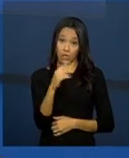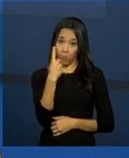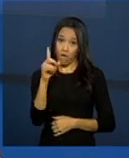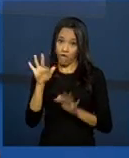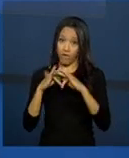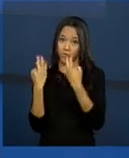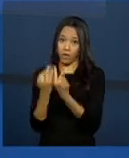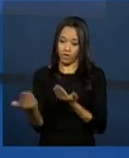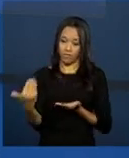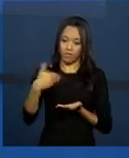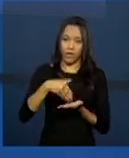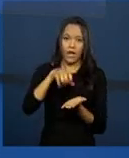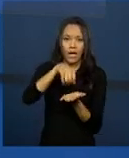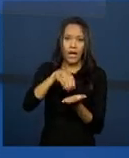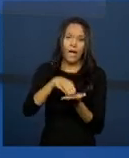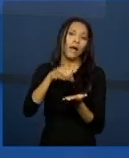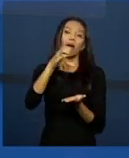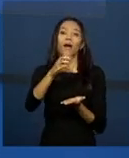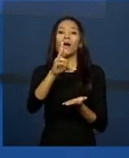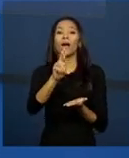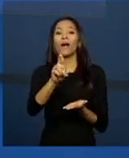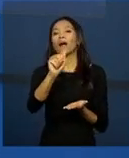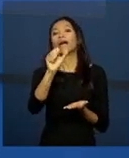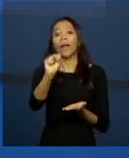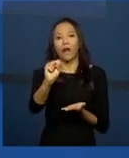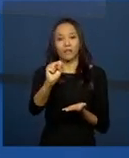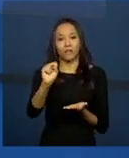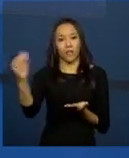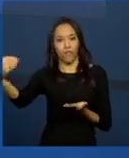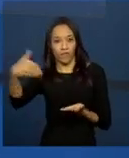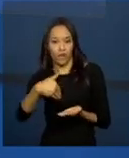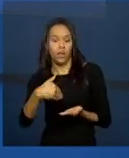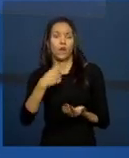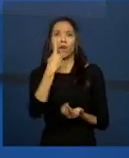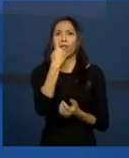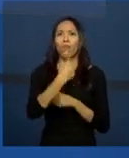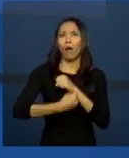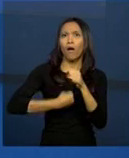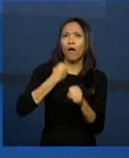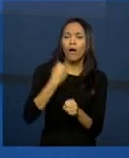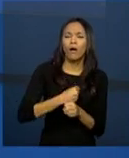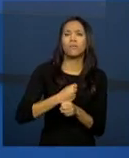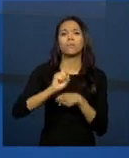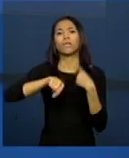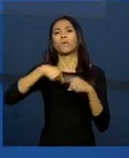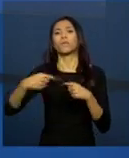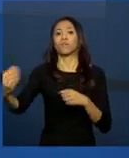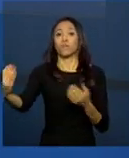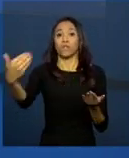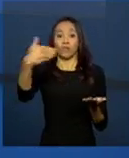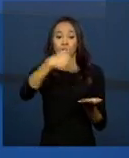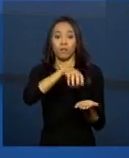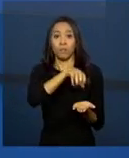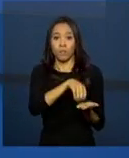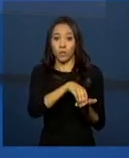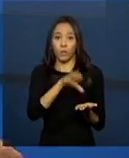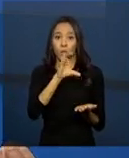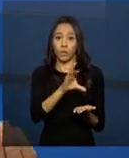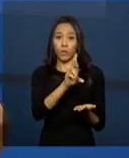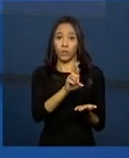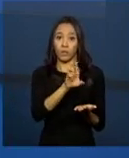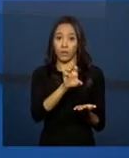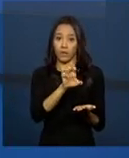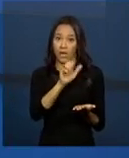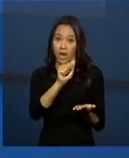ela registrou lá no sistema, se daqui a seis meses, daqui a um ano, essa família vier a ser acompanhada por um CREAS, vai estar lá no